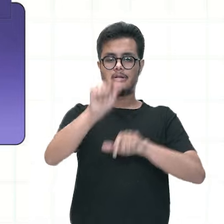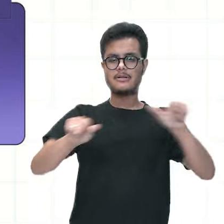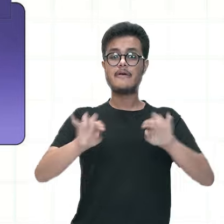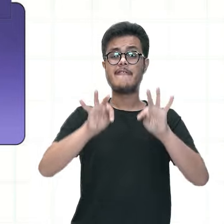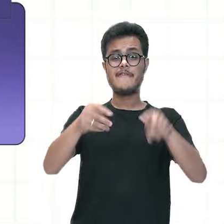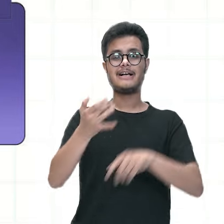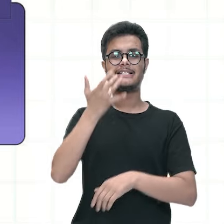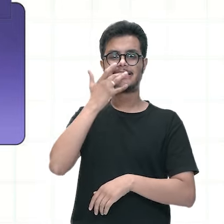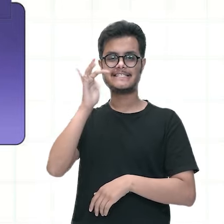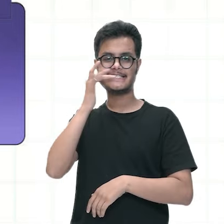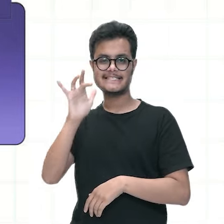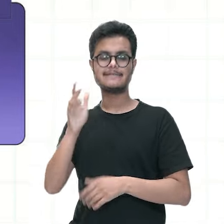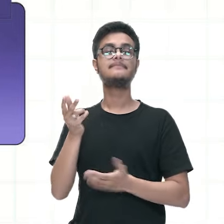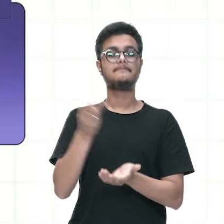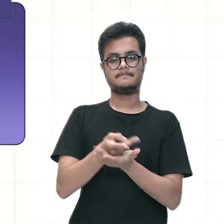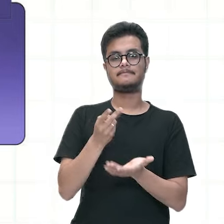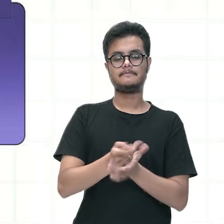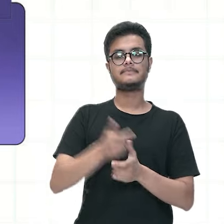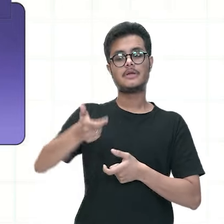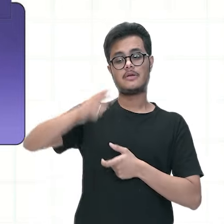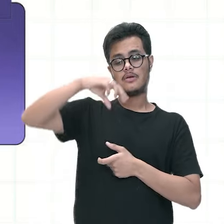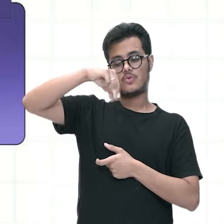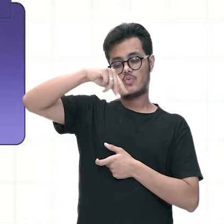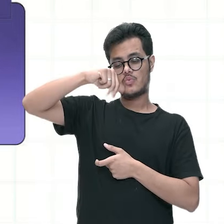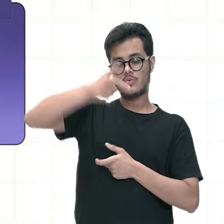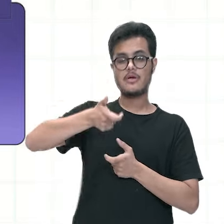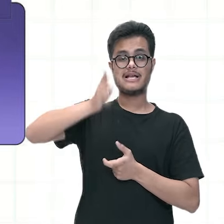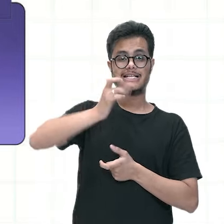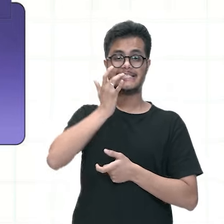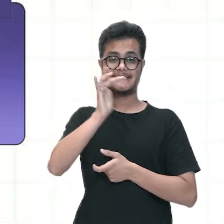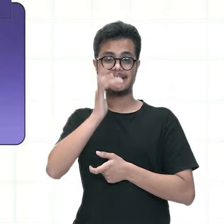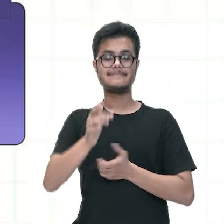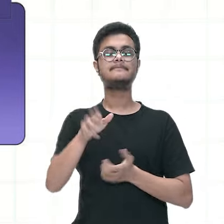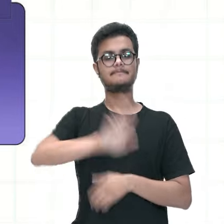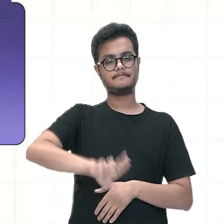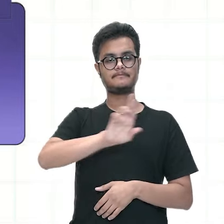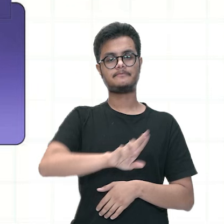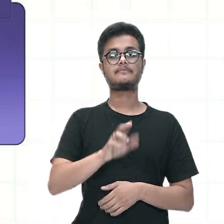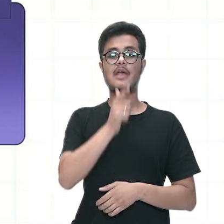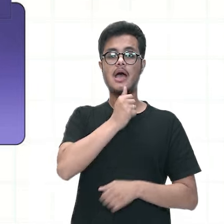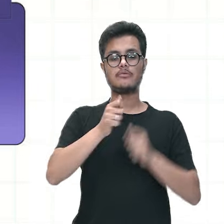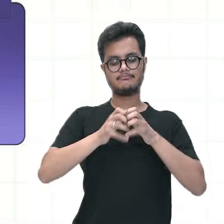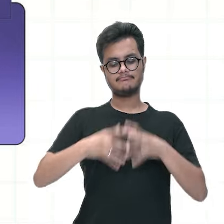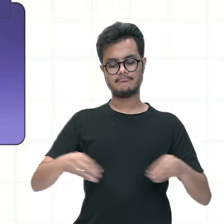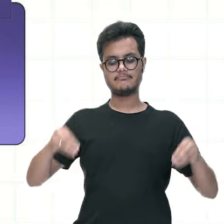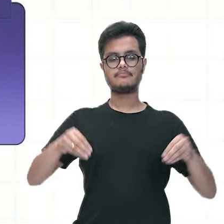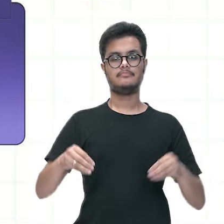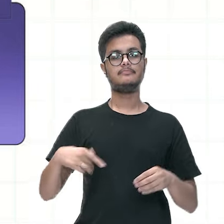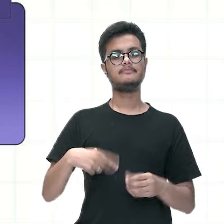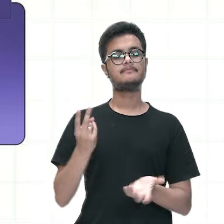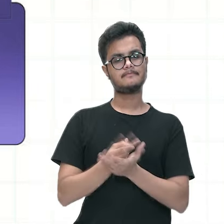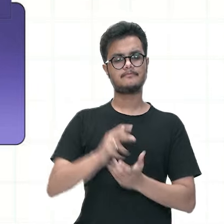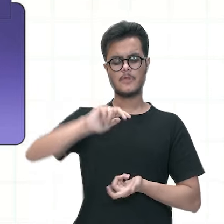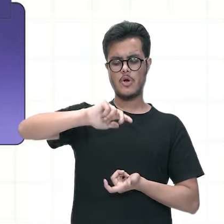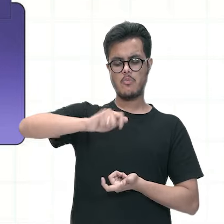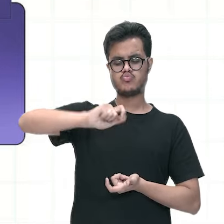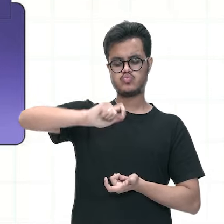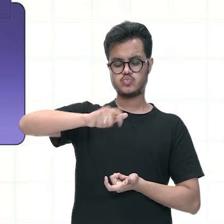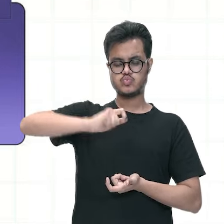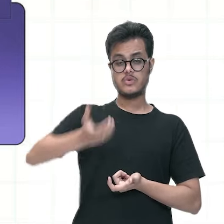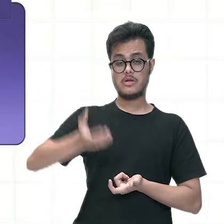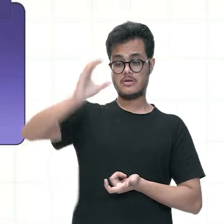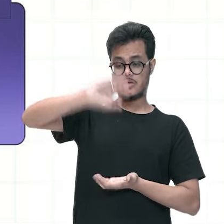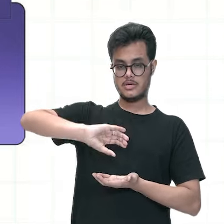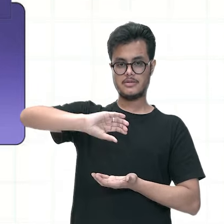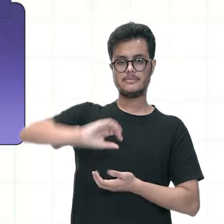PET para aquelas que você armazena na sua casa tem que sempre estarem aí muito bem vedadas colocadas de cabeça